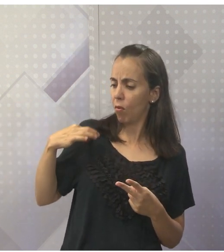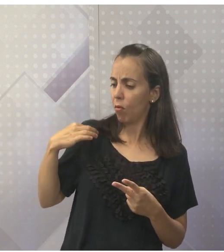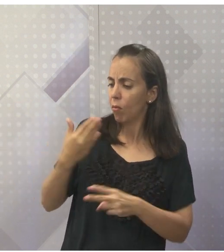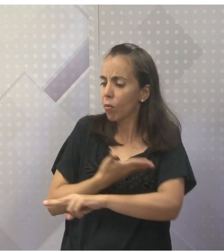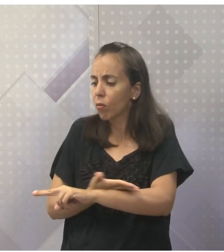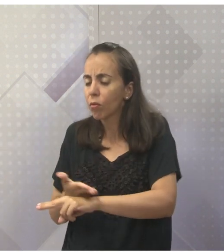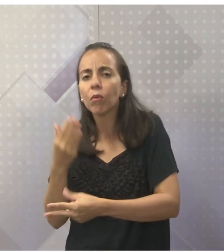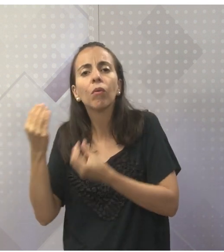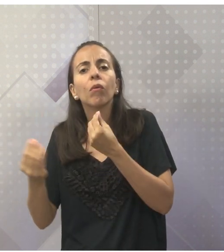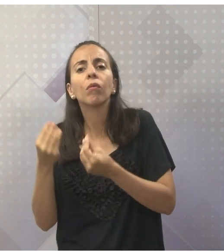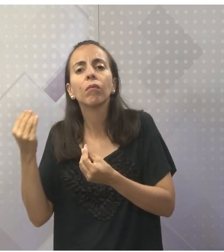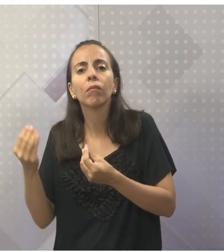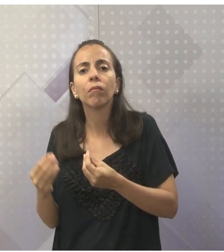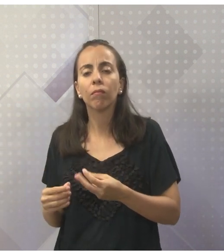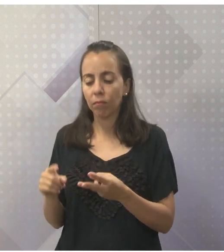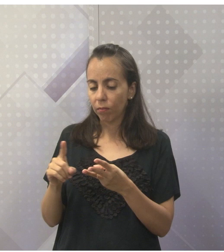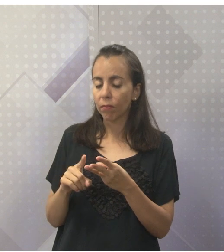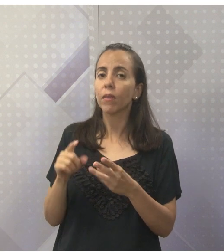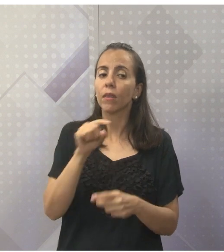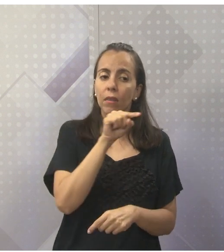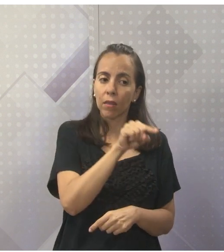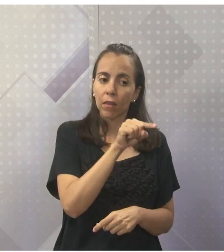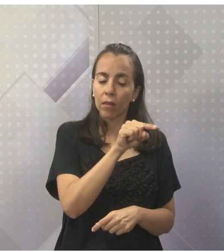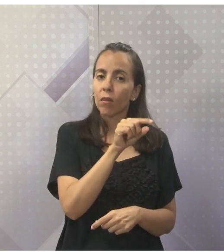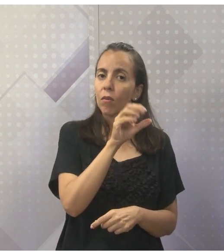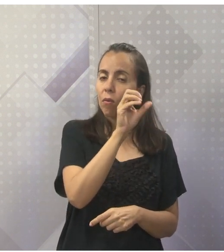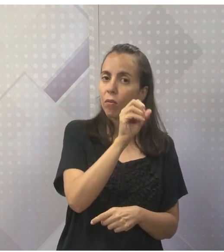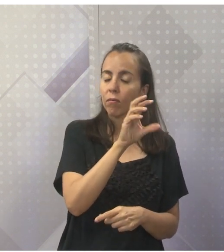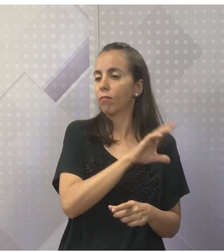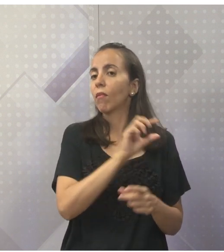certo? E como também é o oriente, certo?